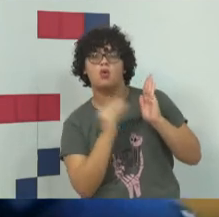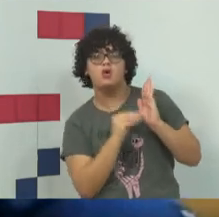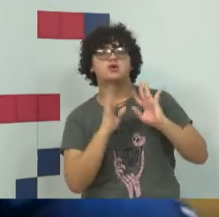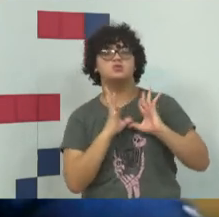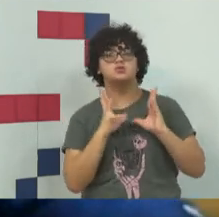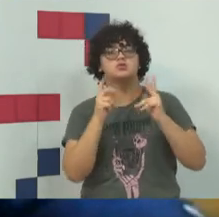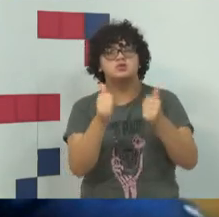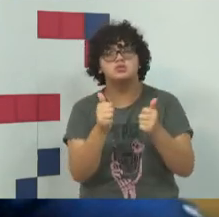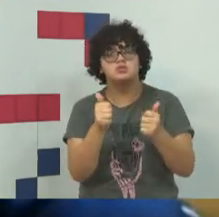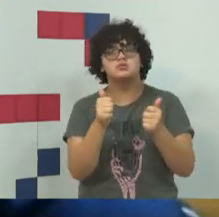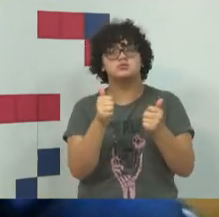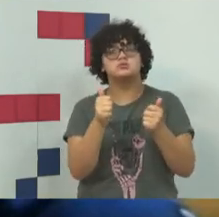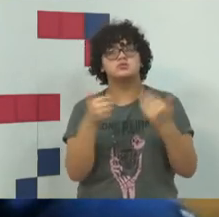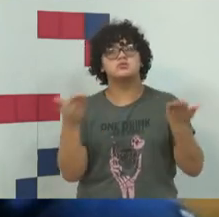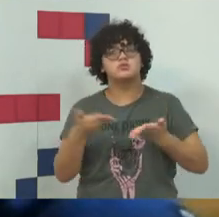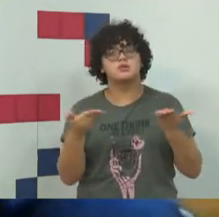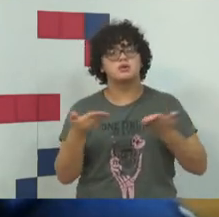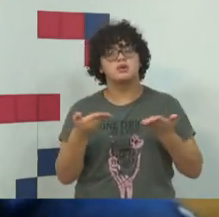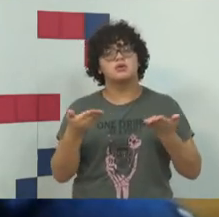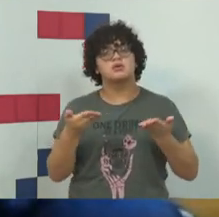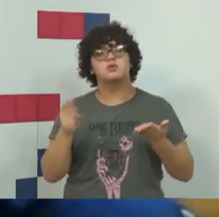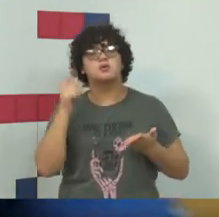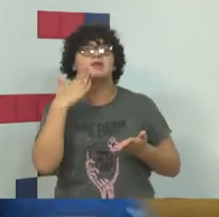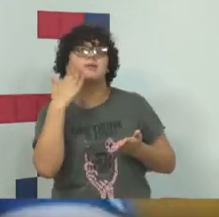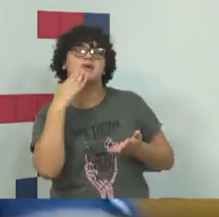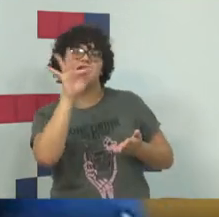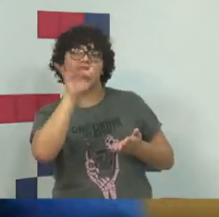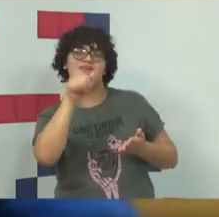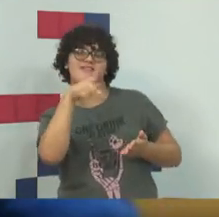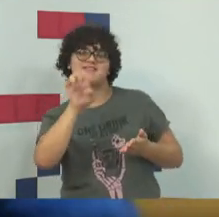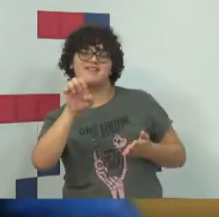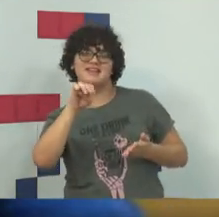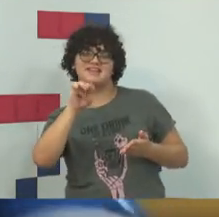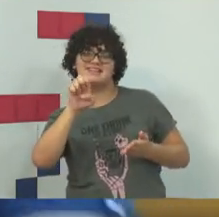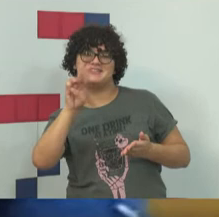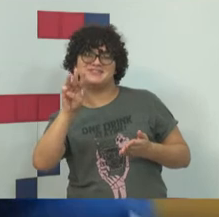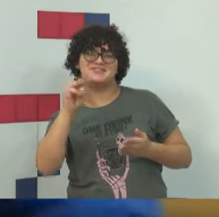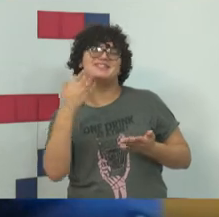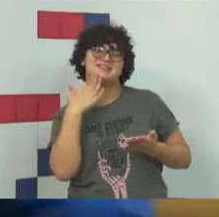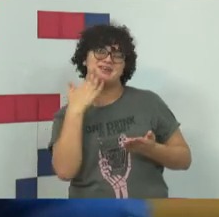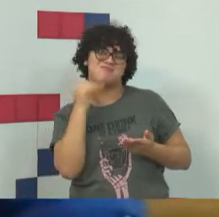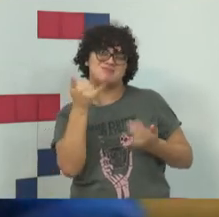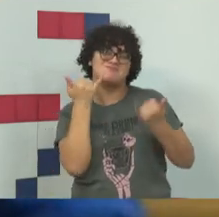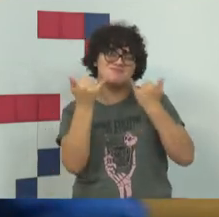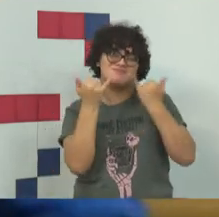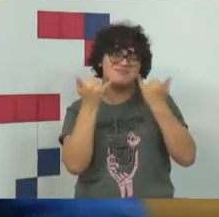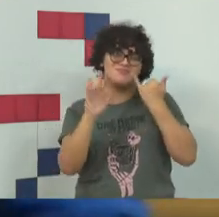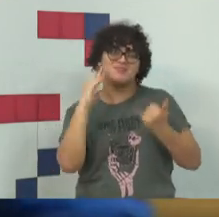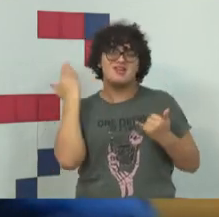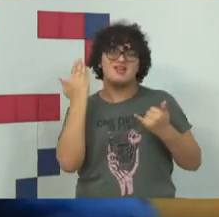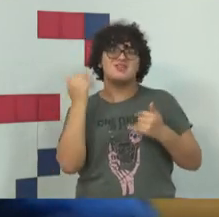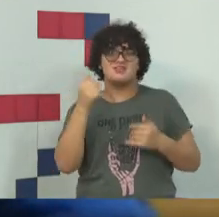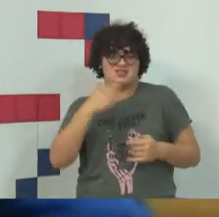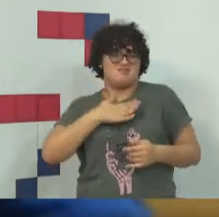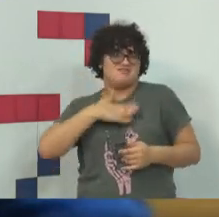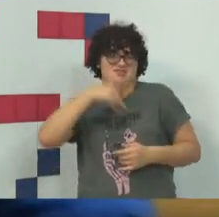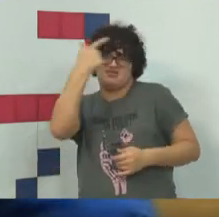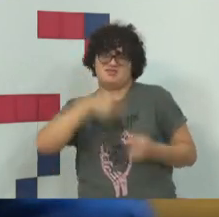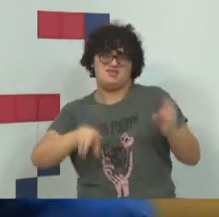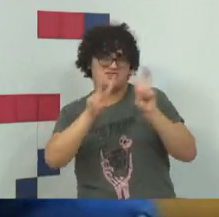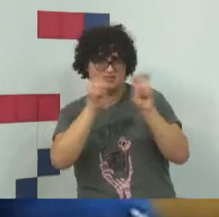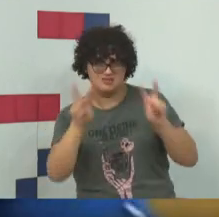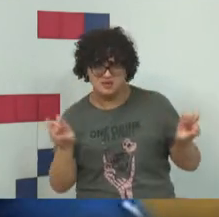nossas, as, as fake news que a gente acaba identificando, a meu respeito, e que,